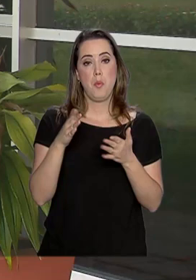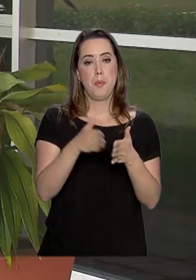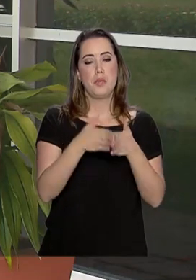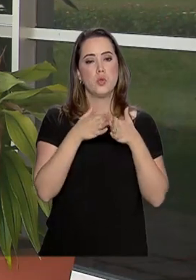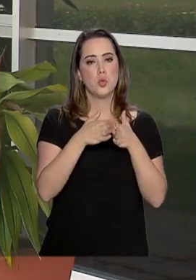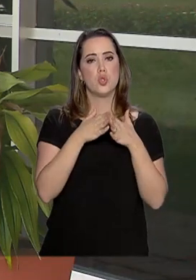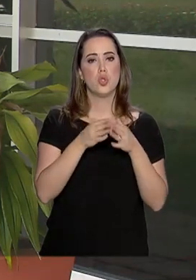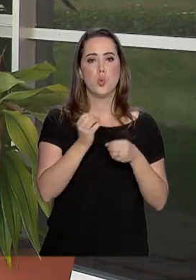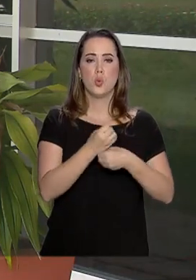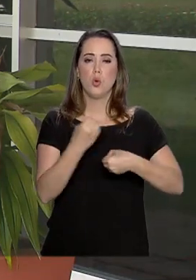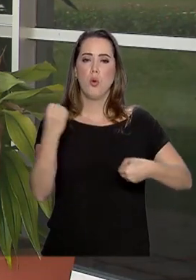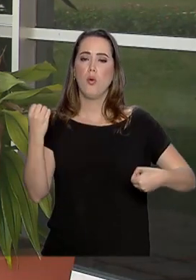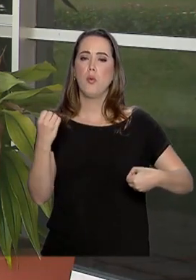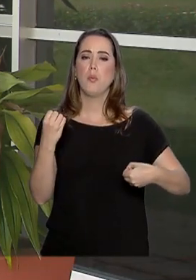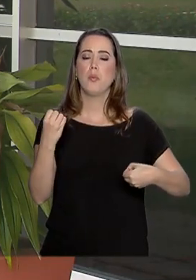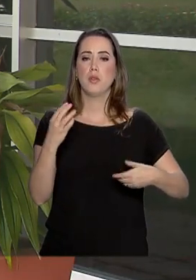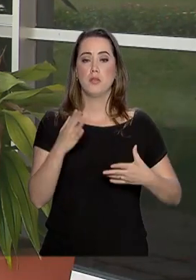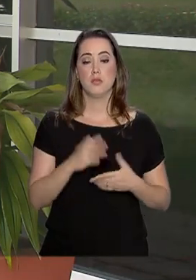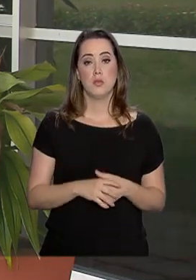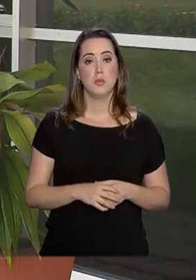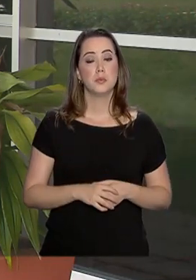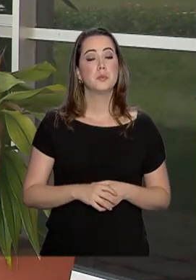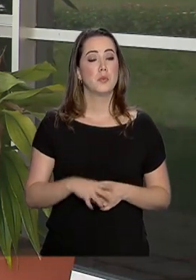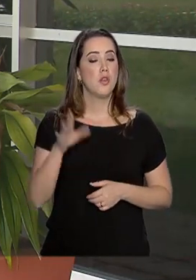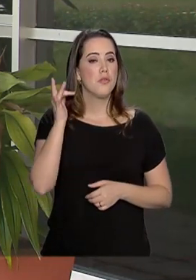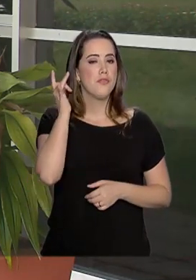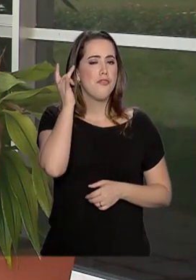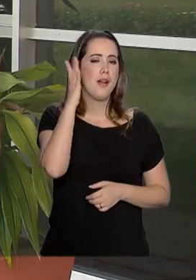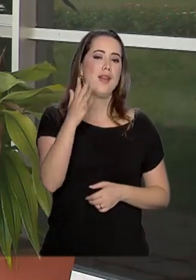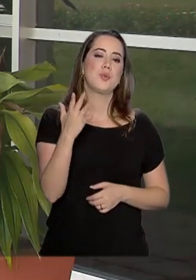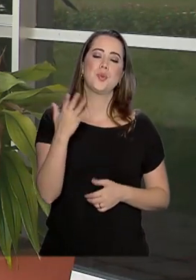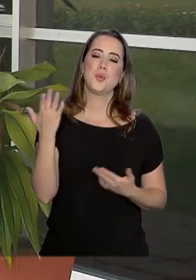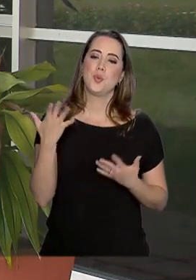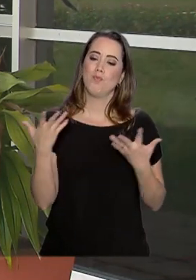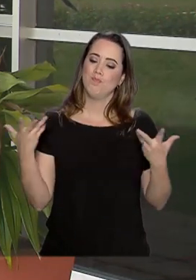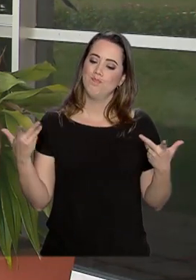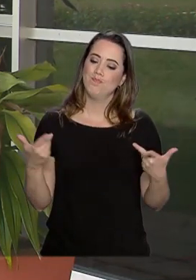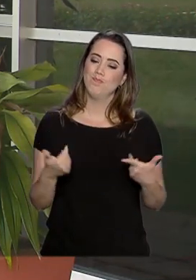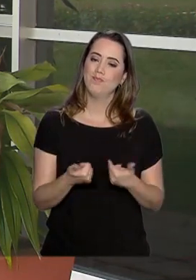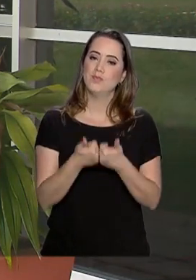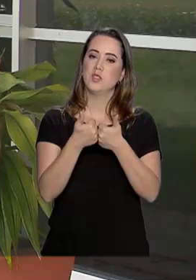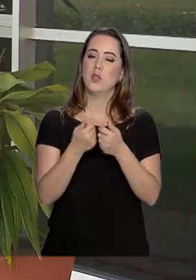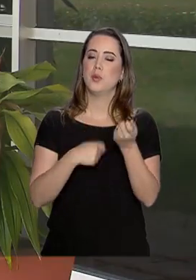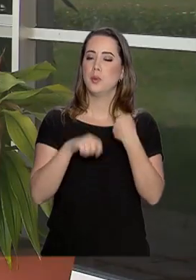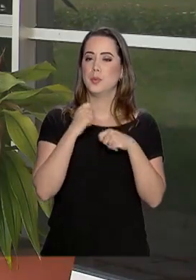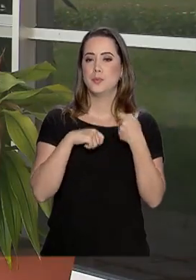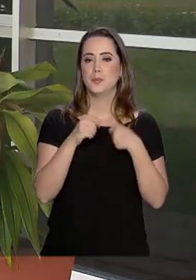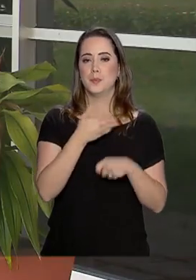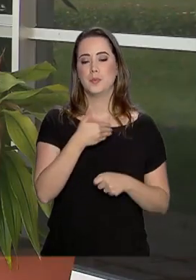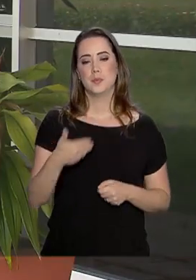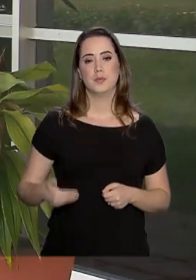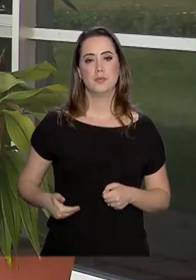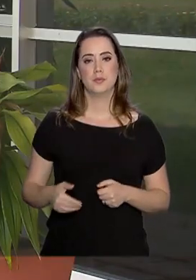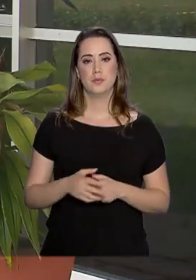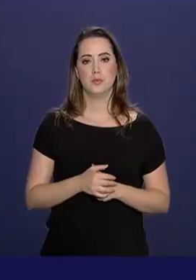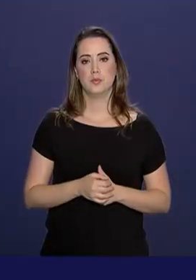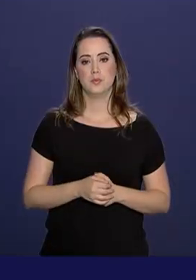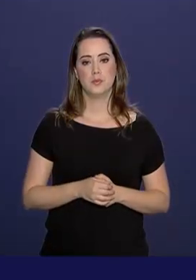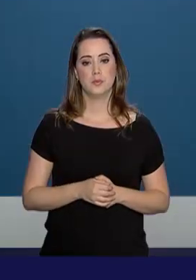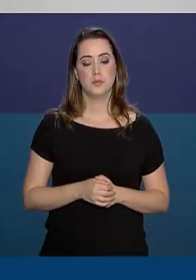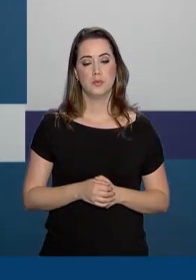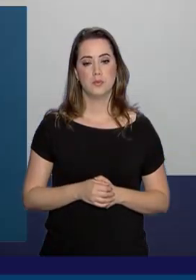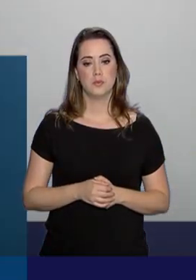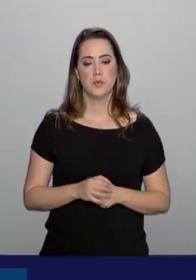solicitar um diploma de conclusão de curso. Facilidade, eficiência e economia aos cofres públicos.